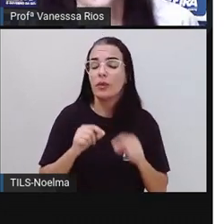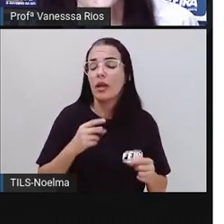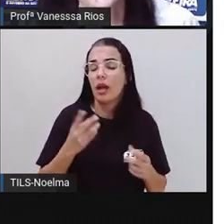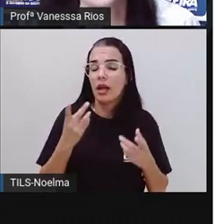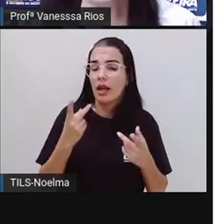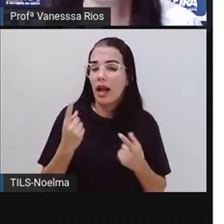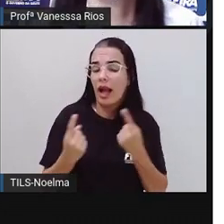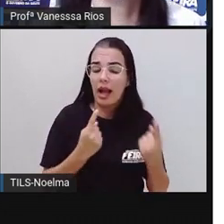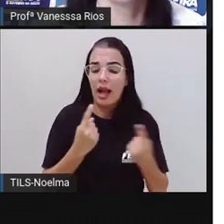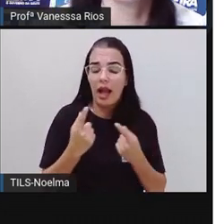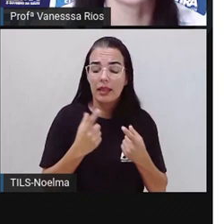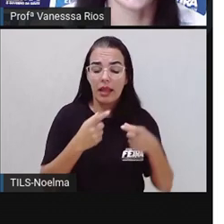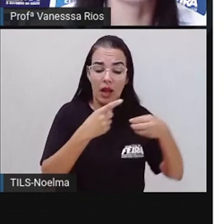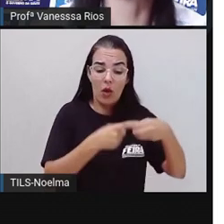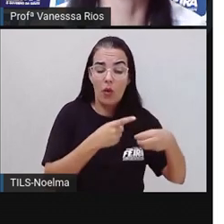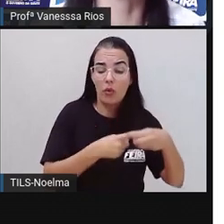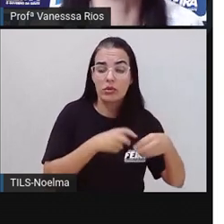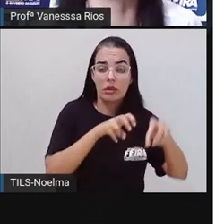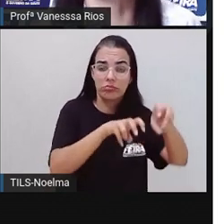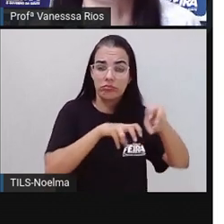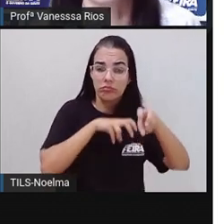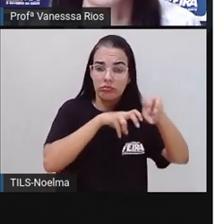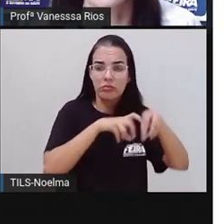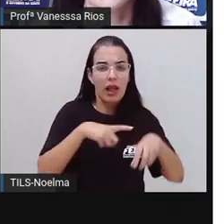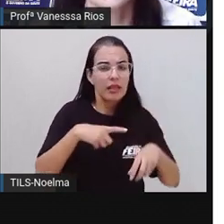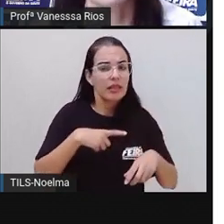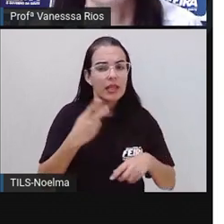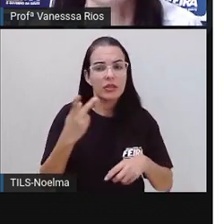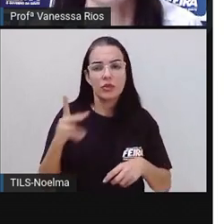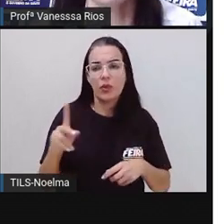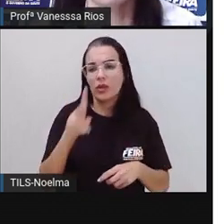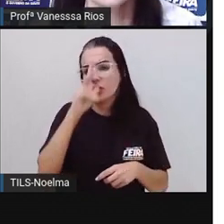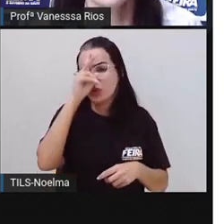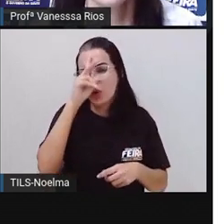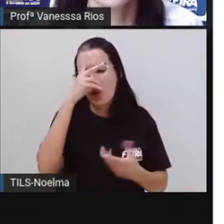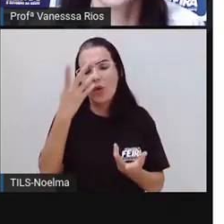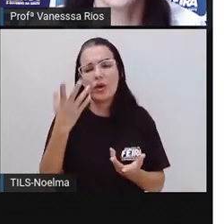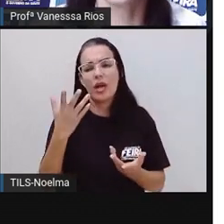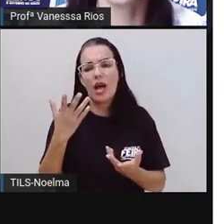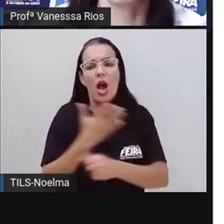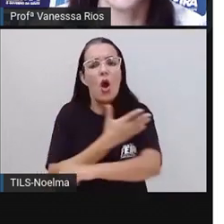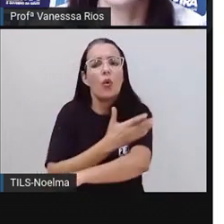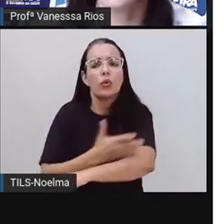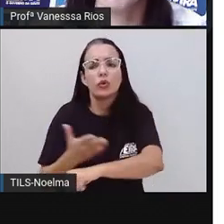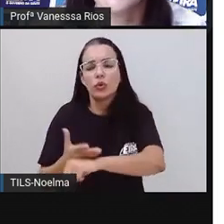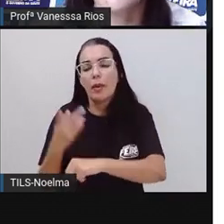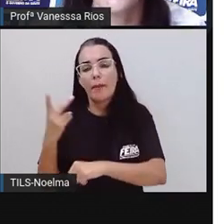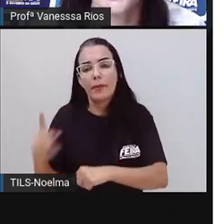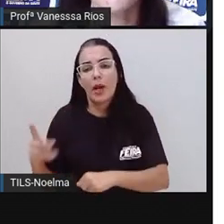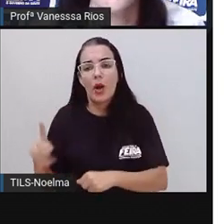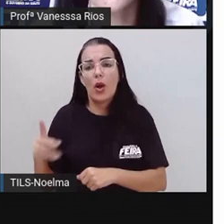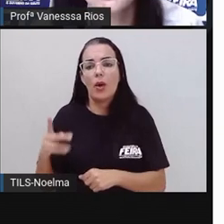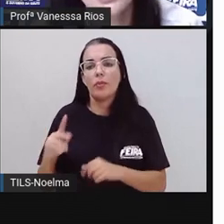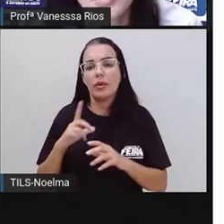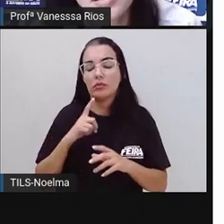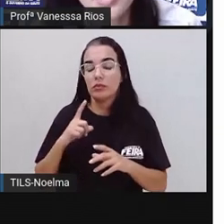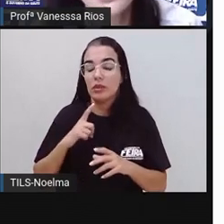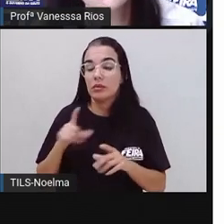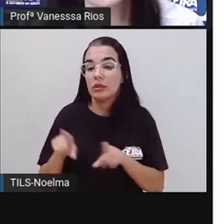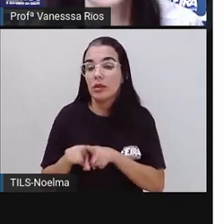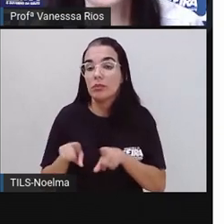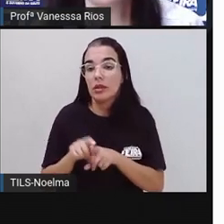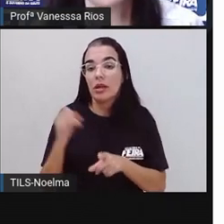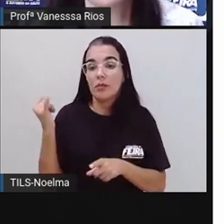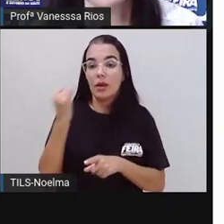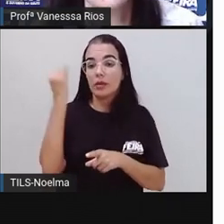suas histórias, os seus hábitos, os seus costumes. Possui a sua participação e importância